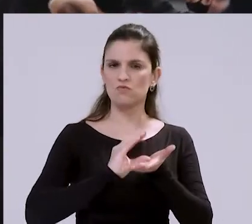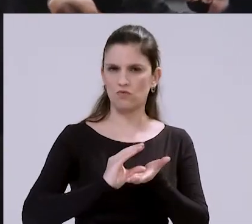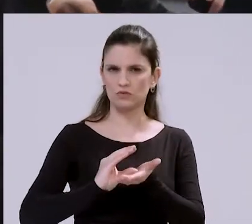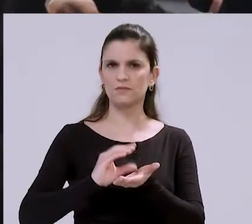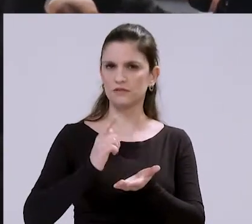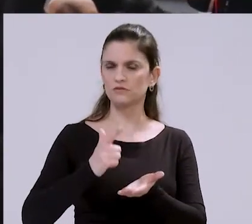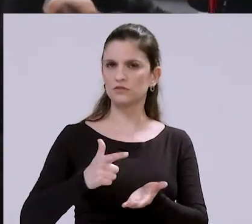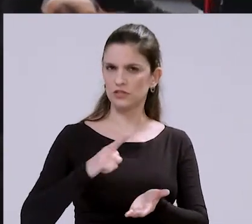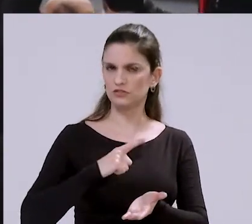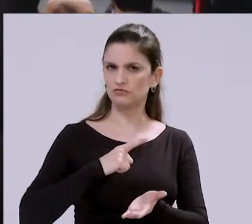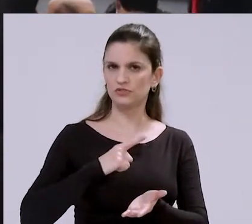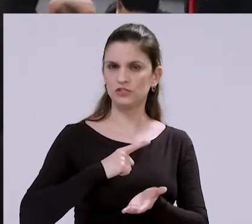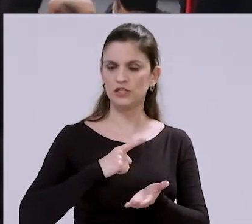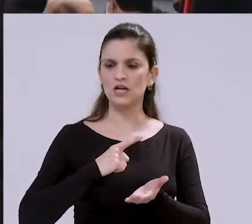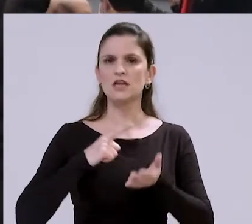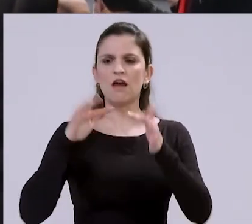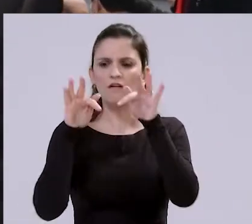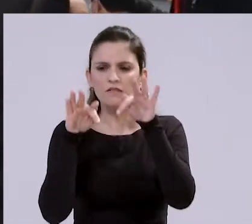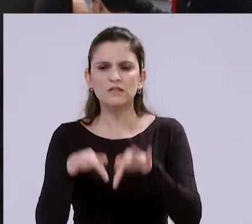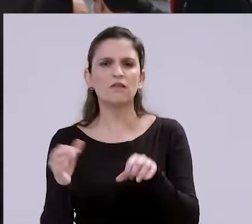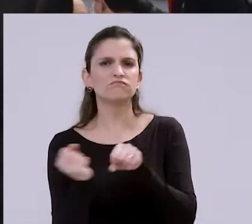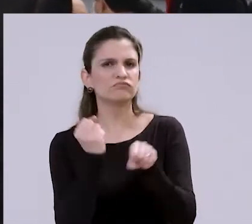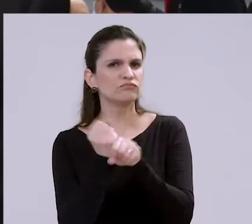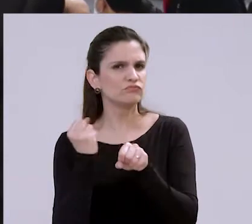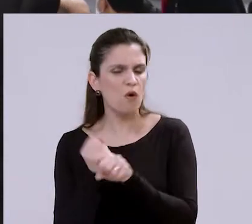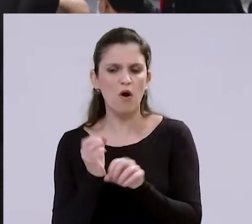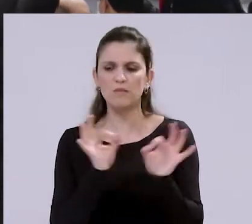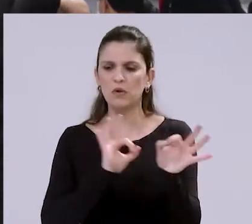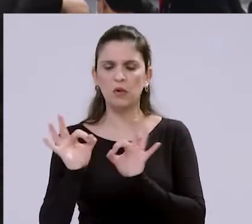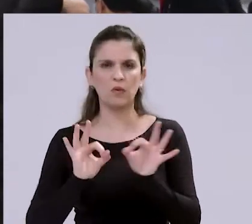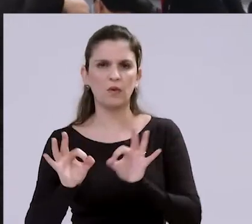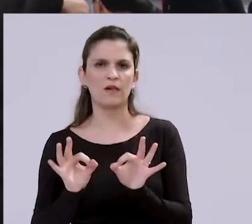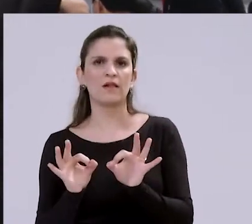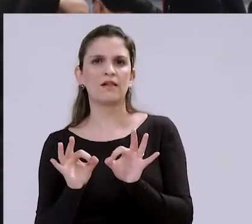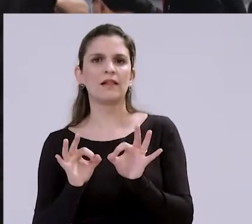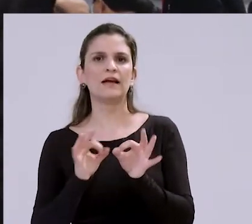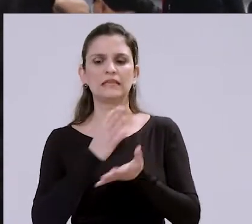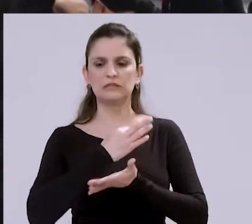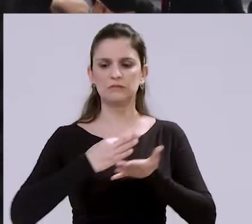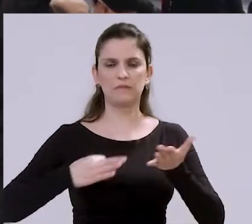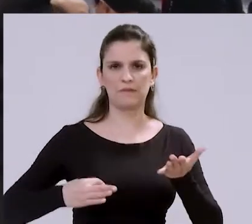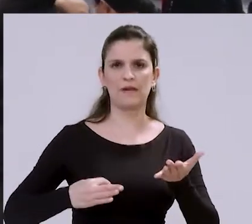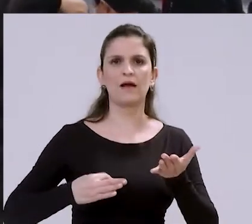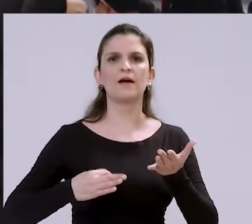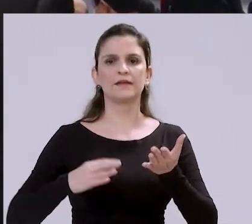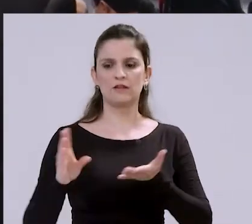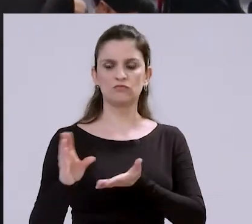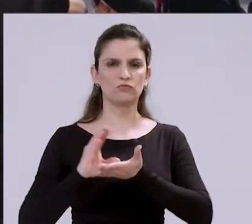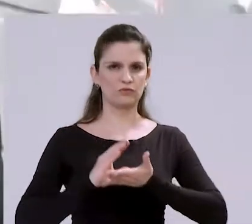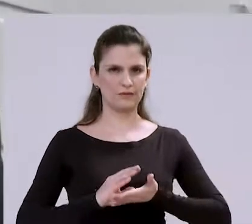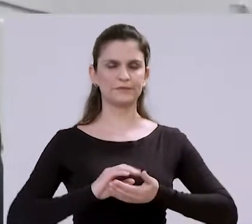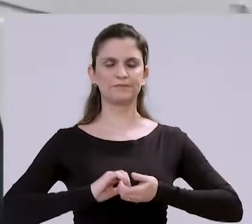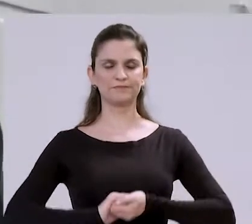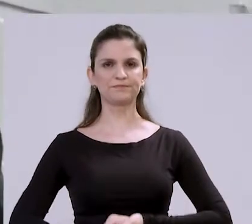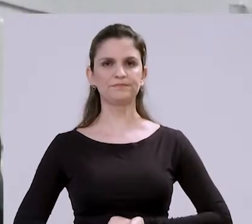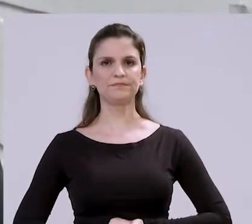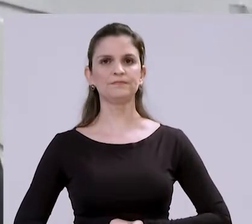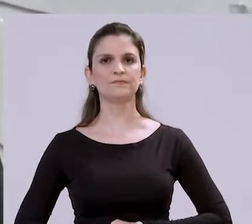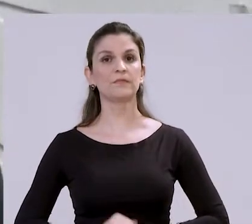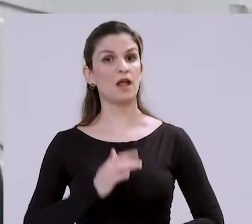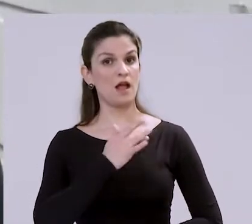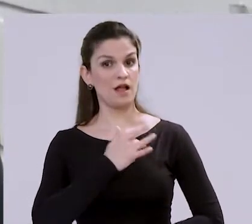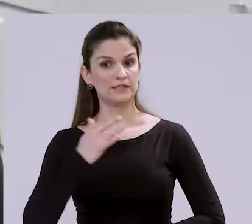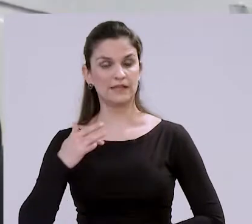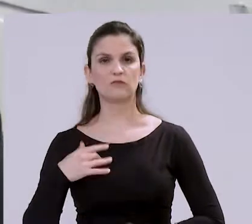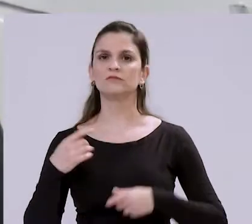orçamento que tinha. E a nossa expectativa é que seja conclusa todas essas obras que foram colocadas na LDO e já vindo também no orçamento. A saúde nós